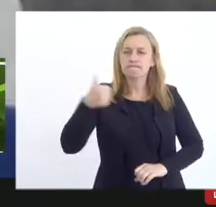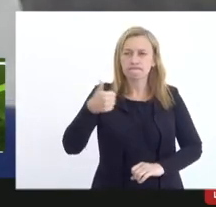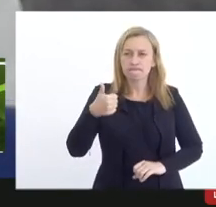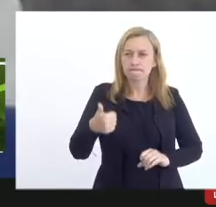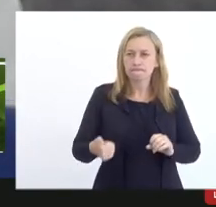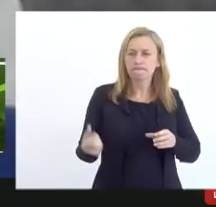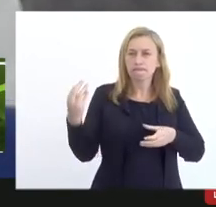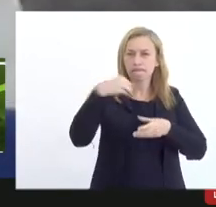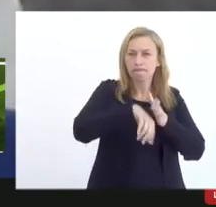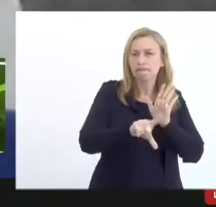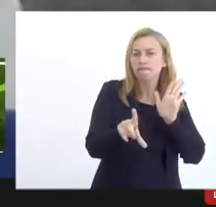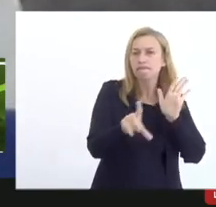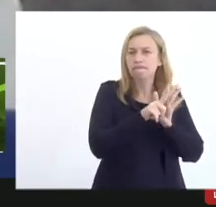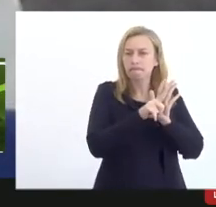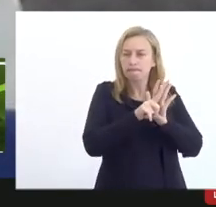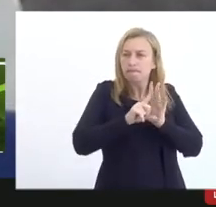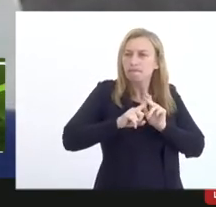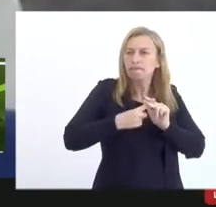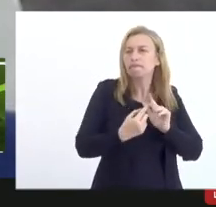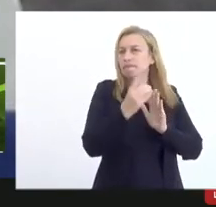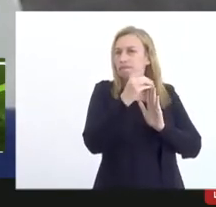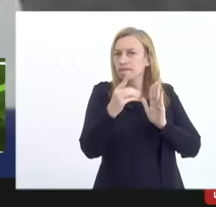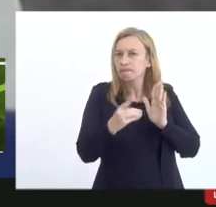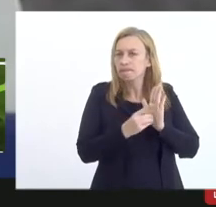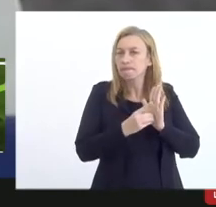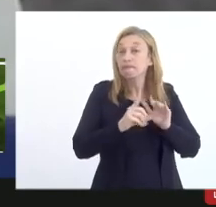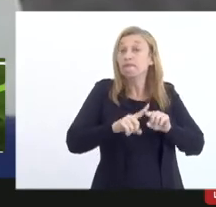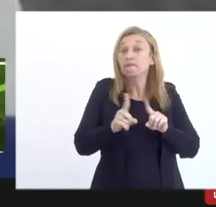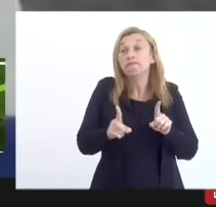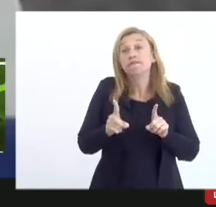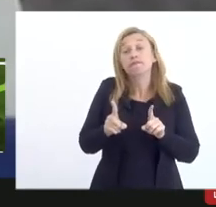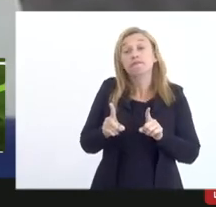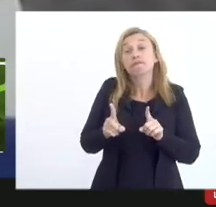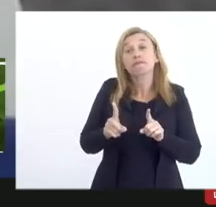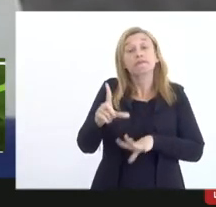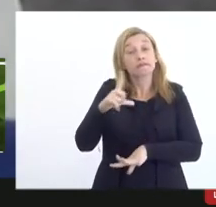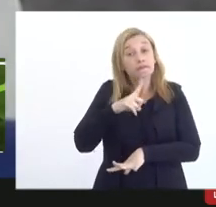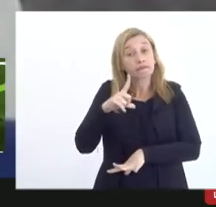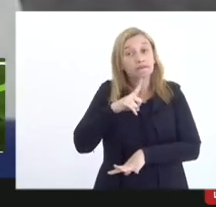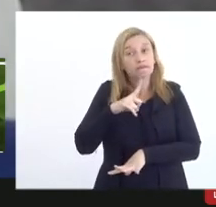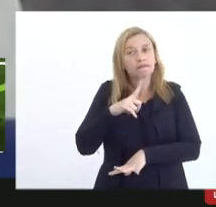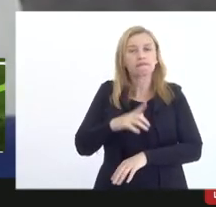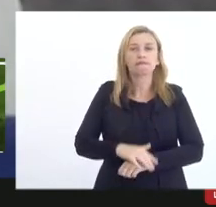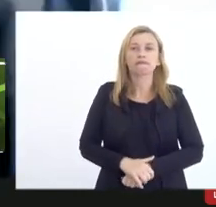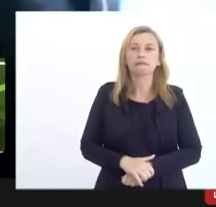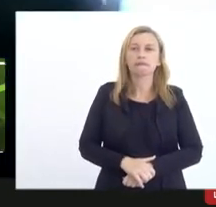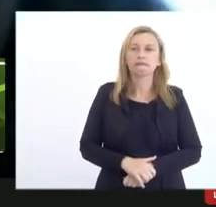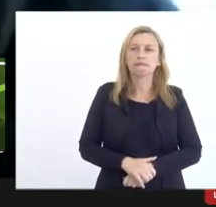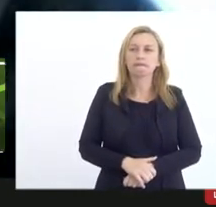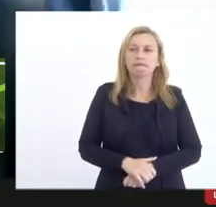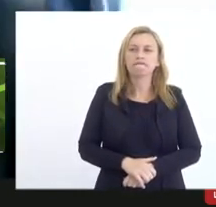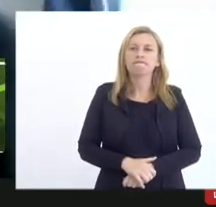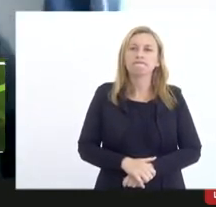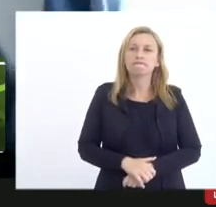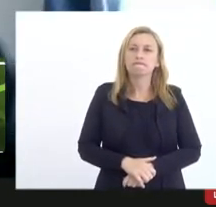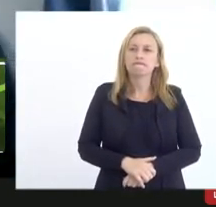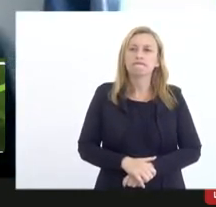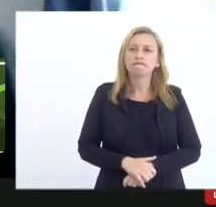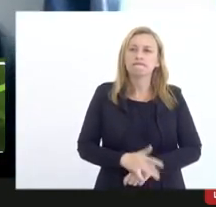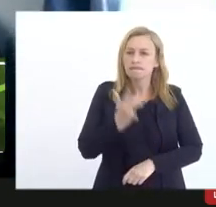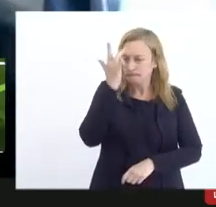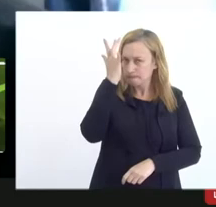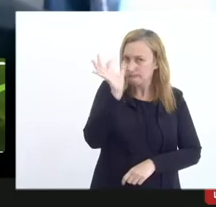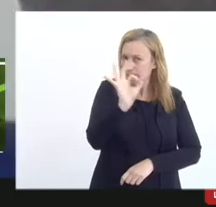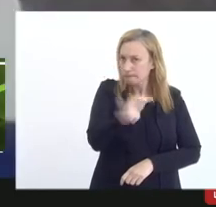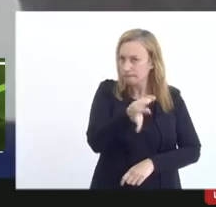e regulamentado no decreto mas que isso existisse de alguma forma para que facilitasse e